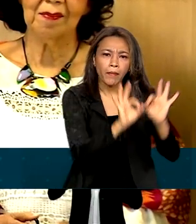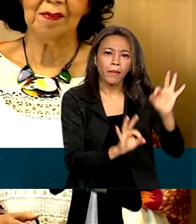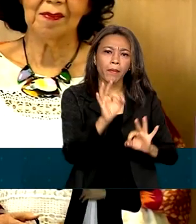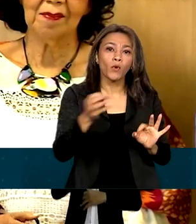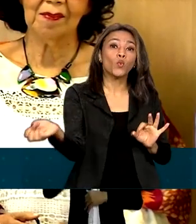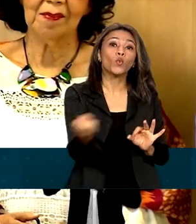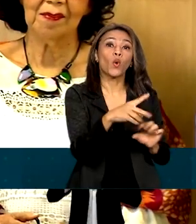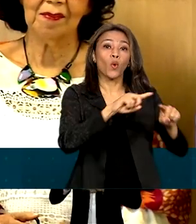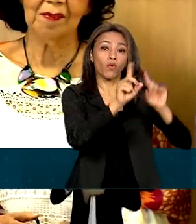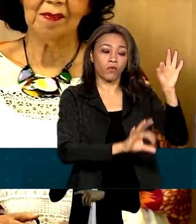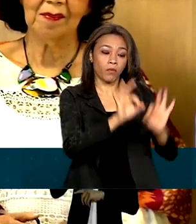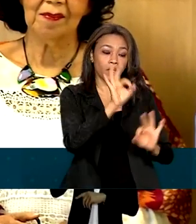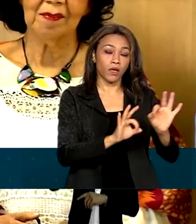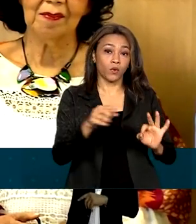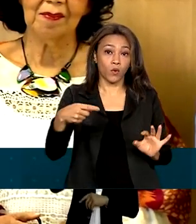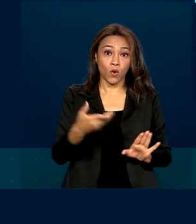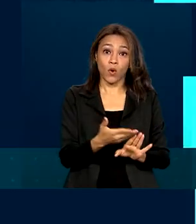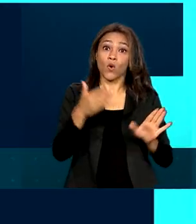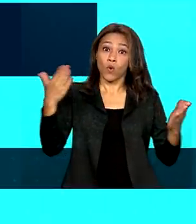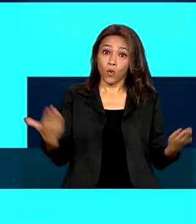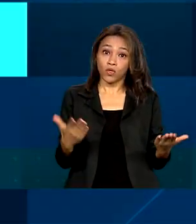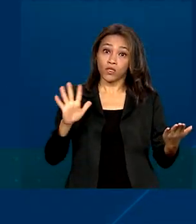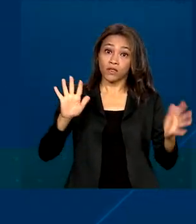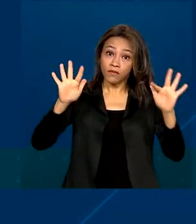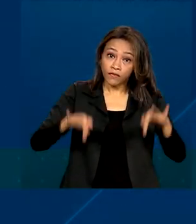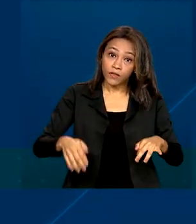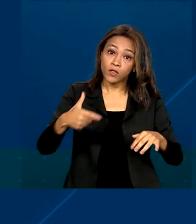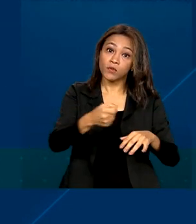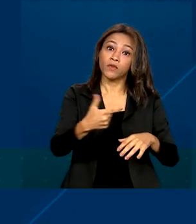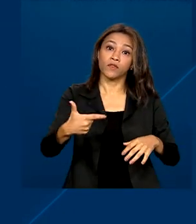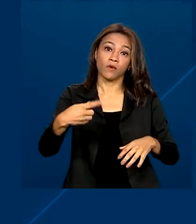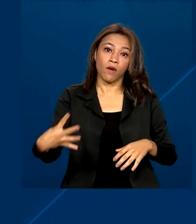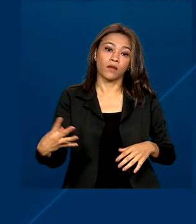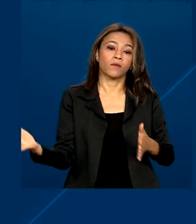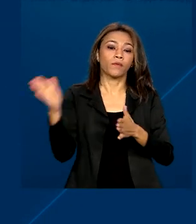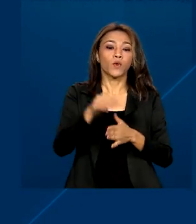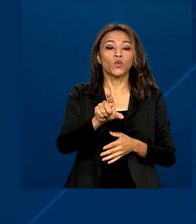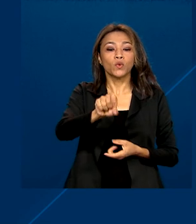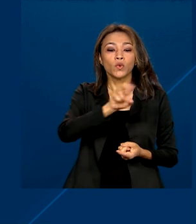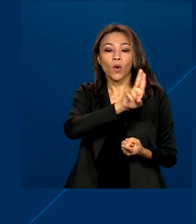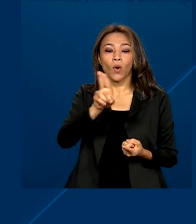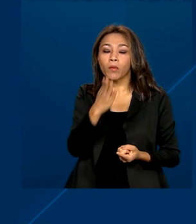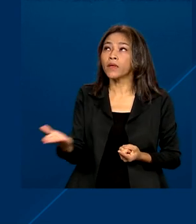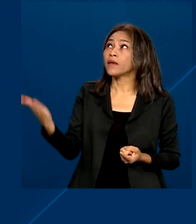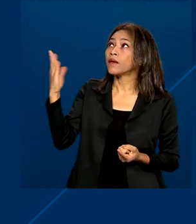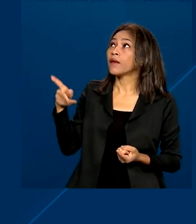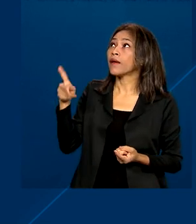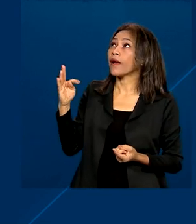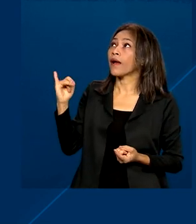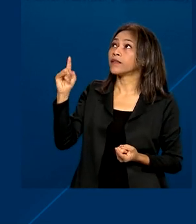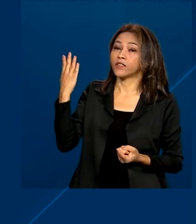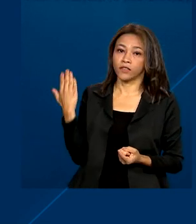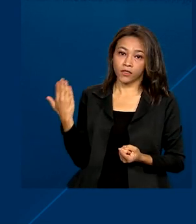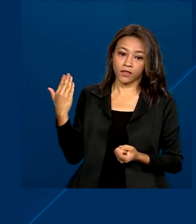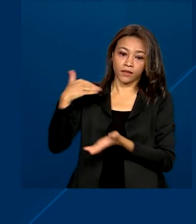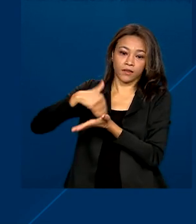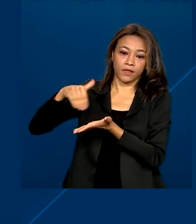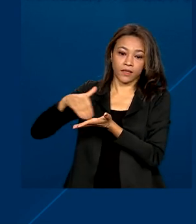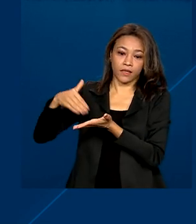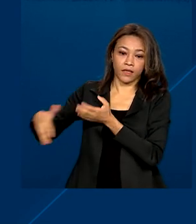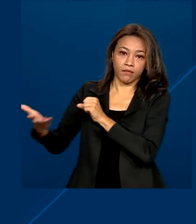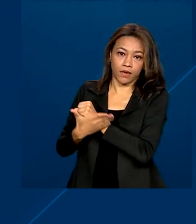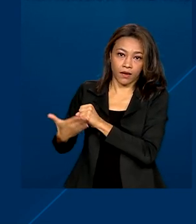em 2024. Dentre os nomes escolhidos estão Katia Schweigart na Secretaria de Educação